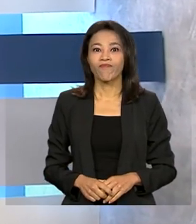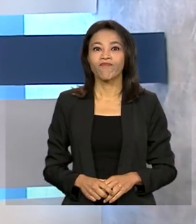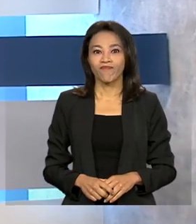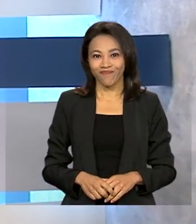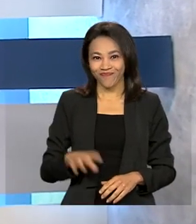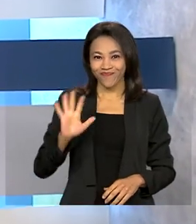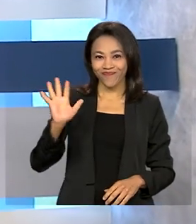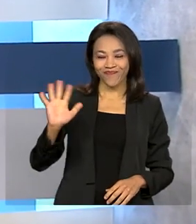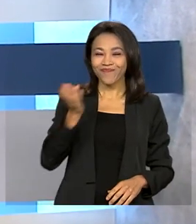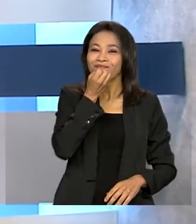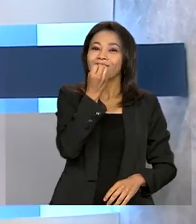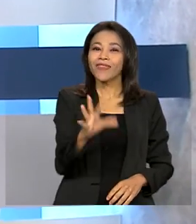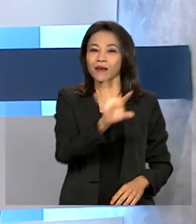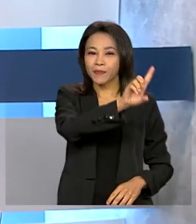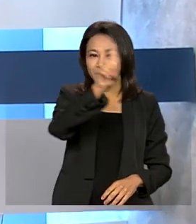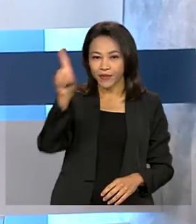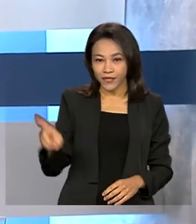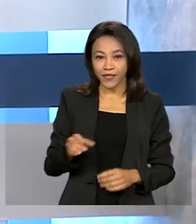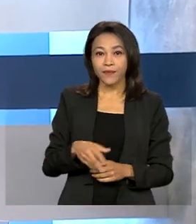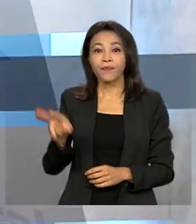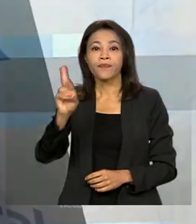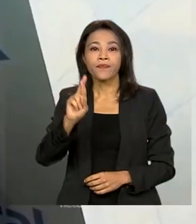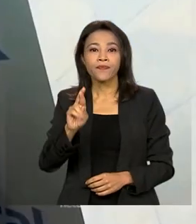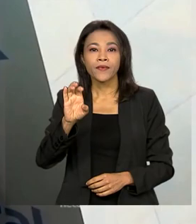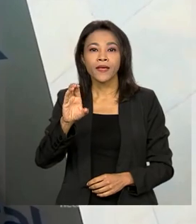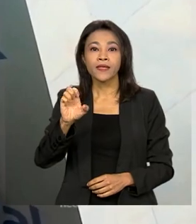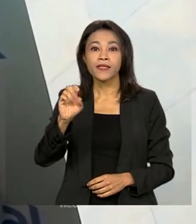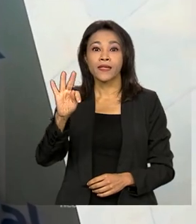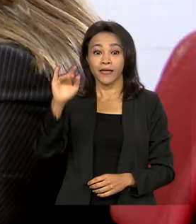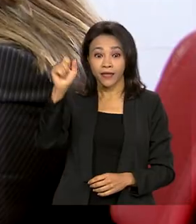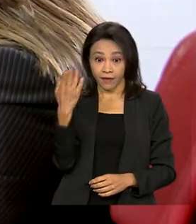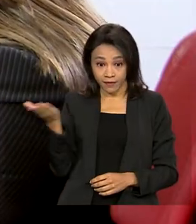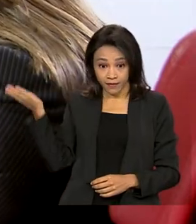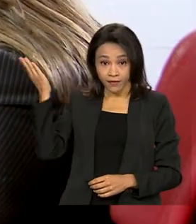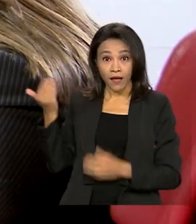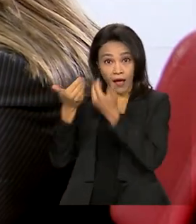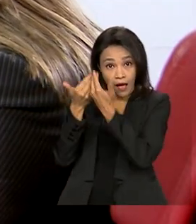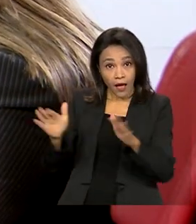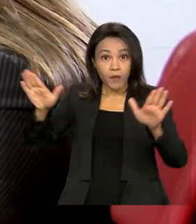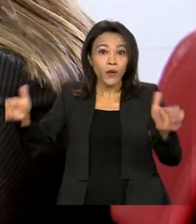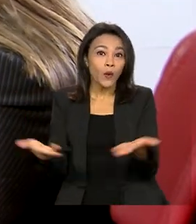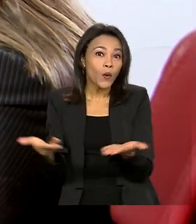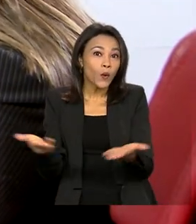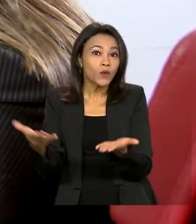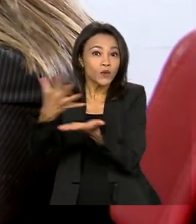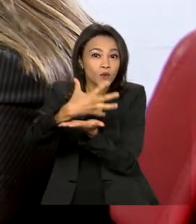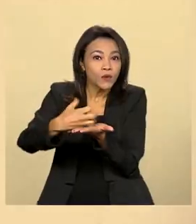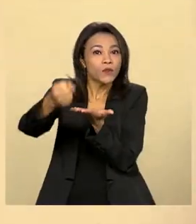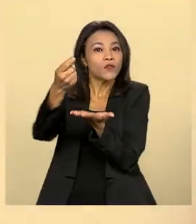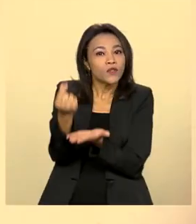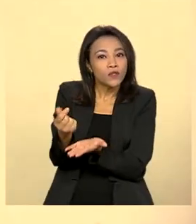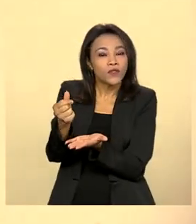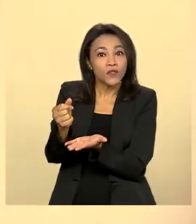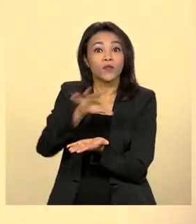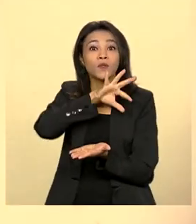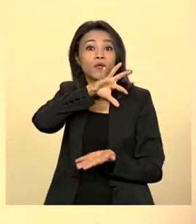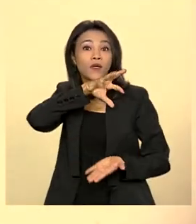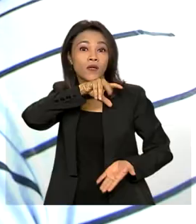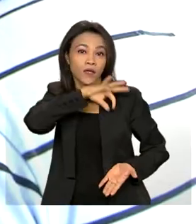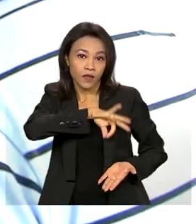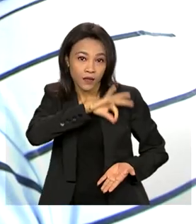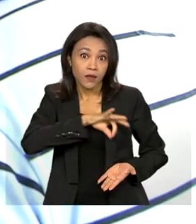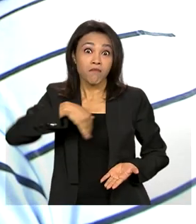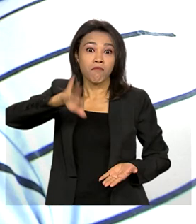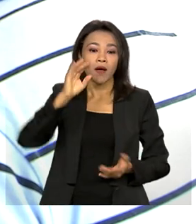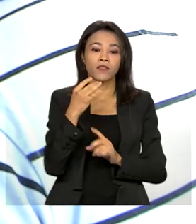Olá, bom dia! Receita Federal abre hoje consulta a lote residual de restituição do imposto de renda para